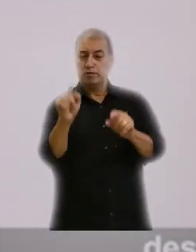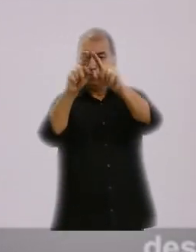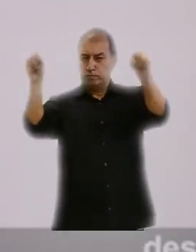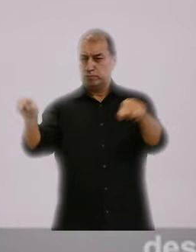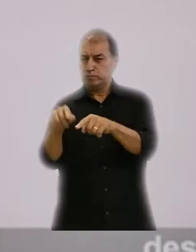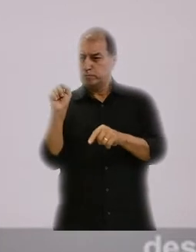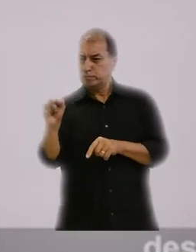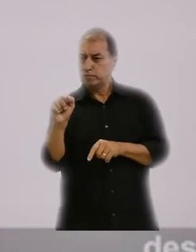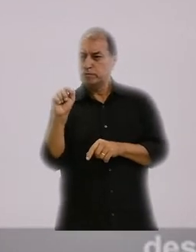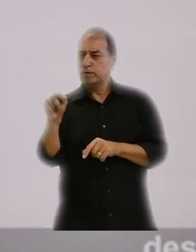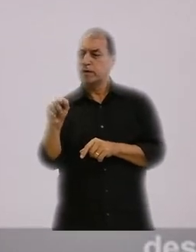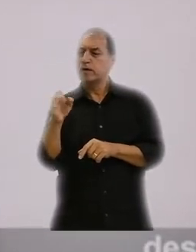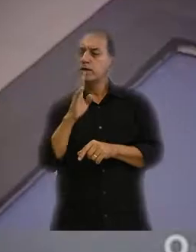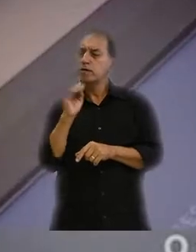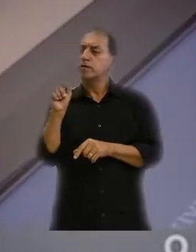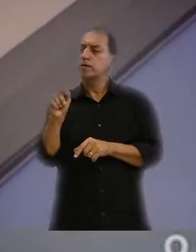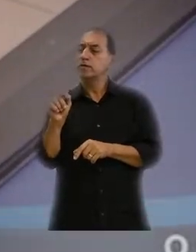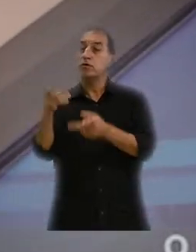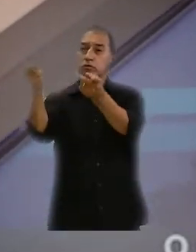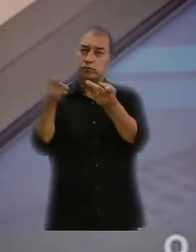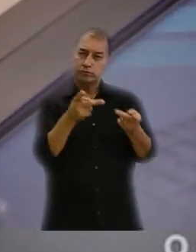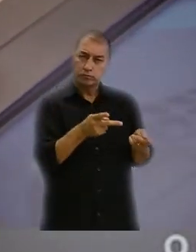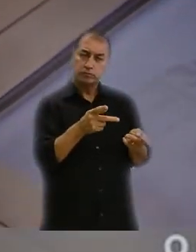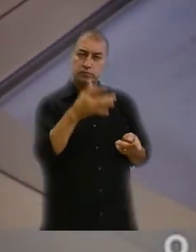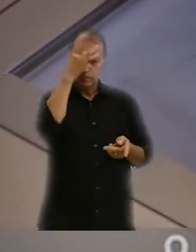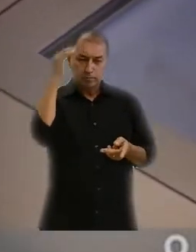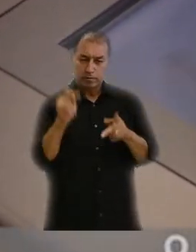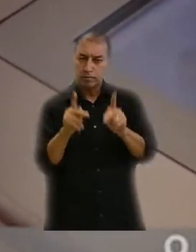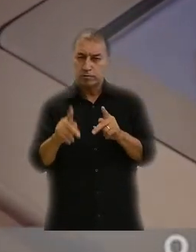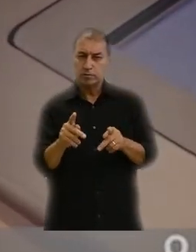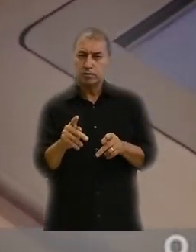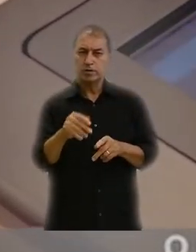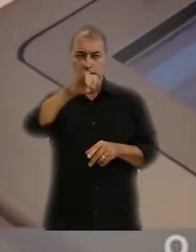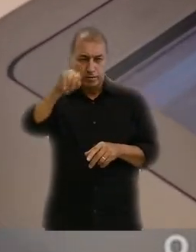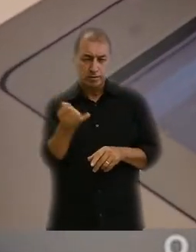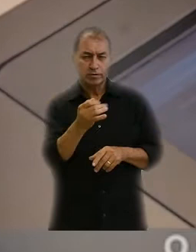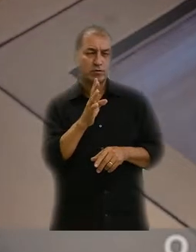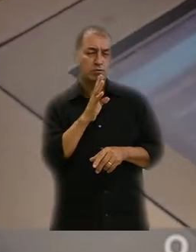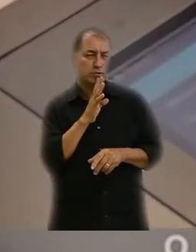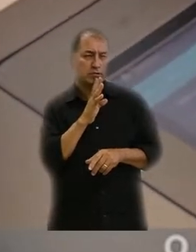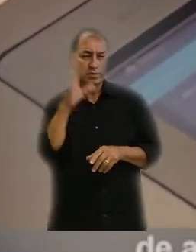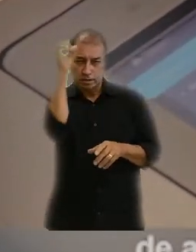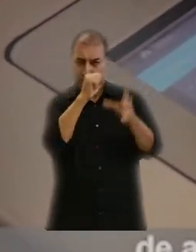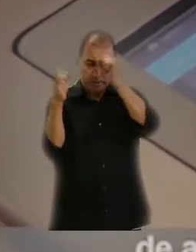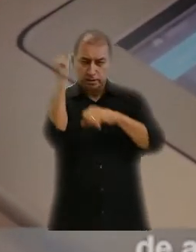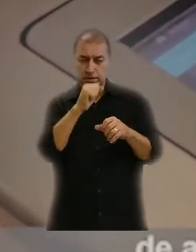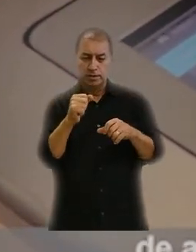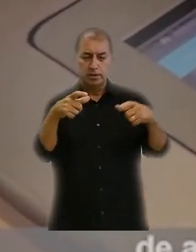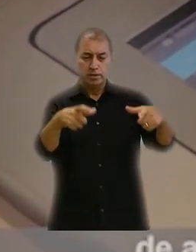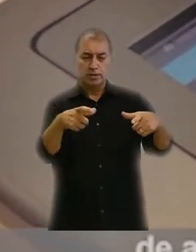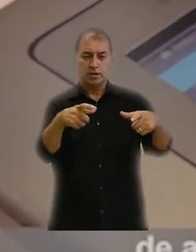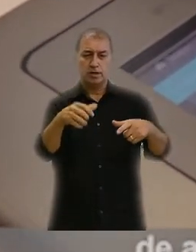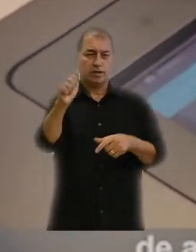clicar em cada um deles. O visitante também tem a oportunidade de conhecer as atividades de apoio da